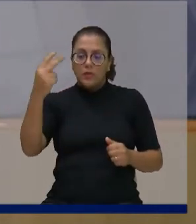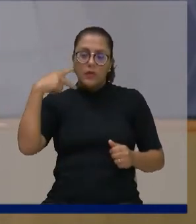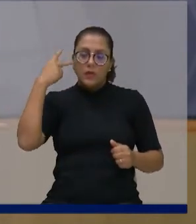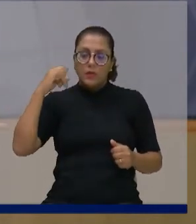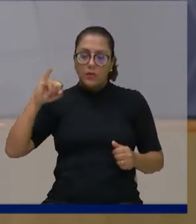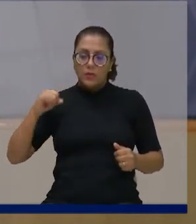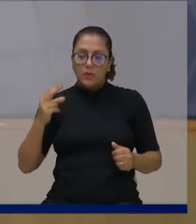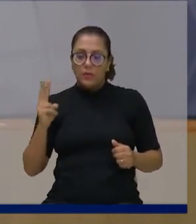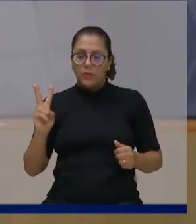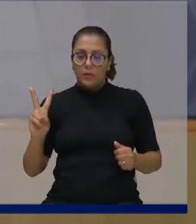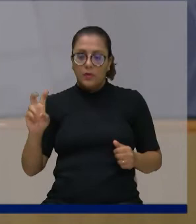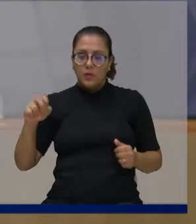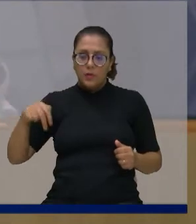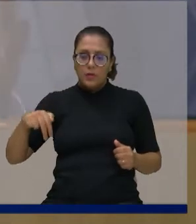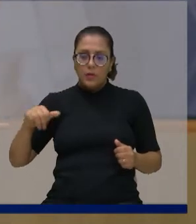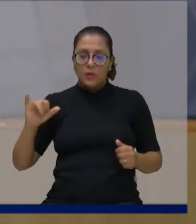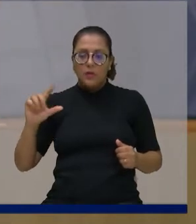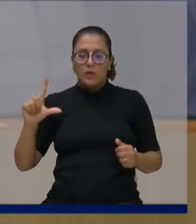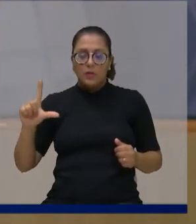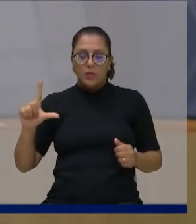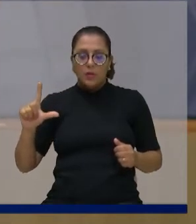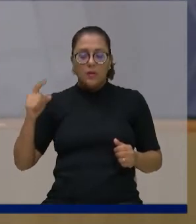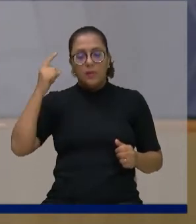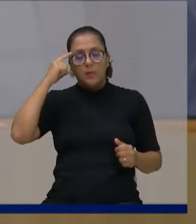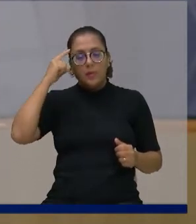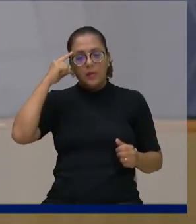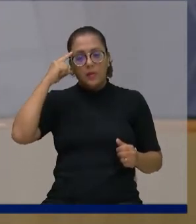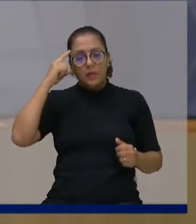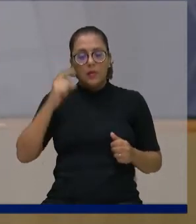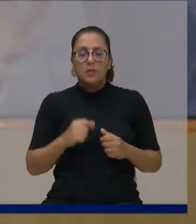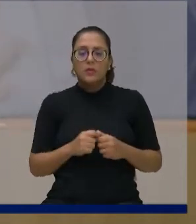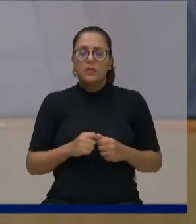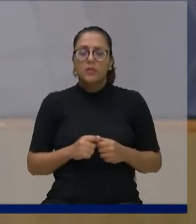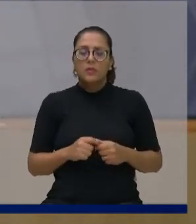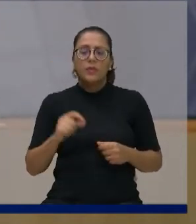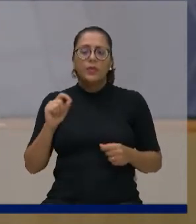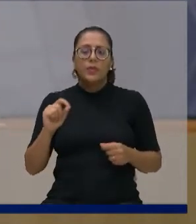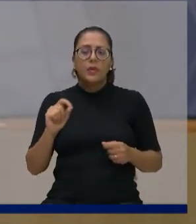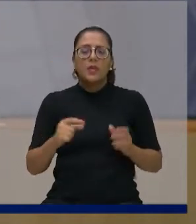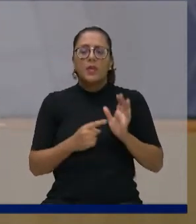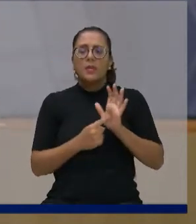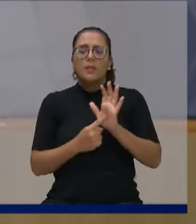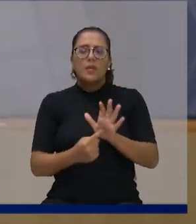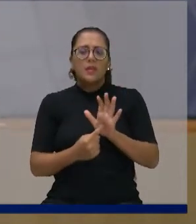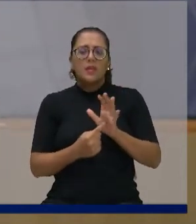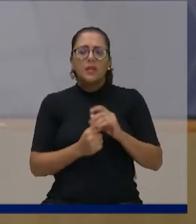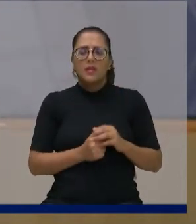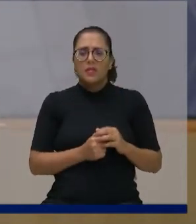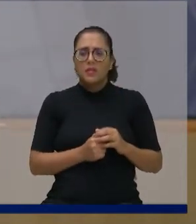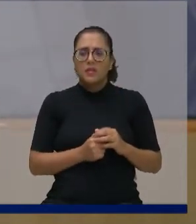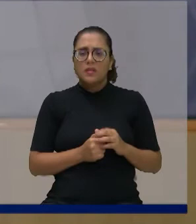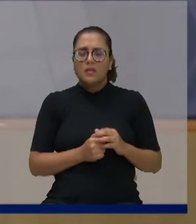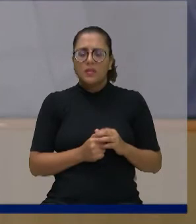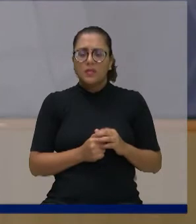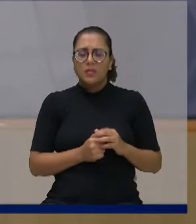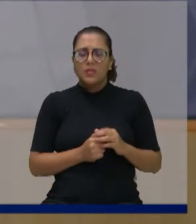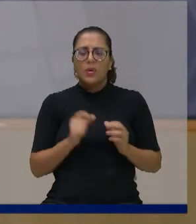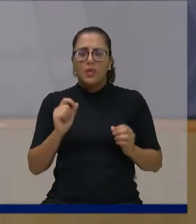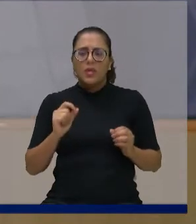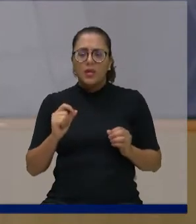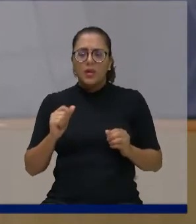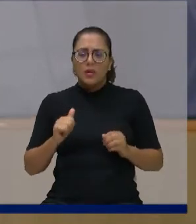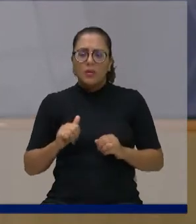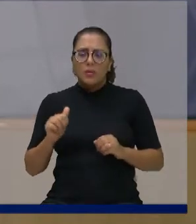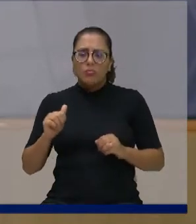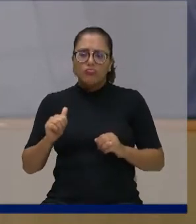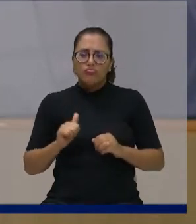agora, estudando melhor essa situação, do que representa, de fato, um satélite para a